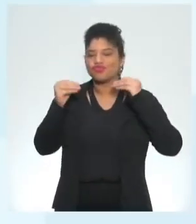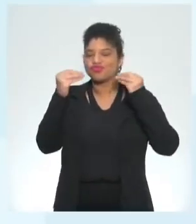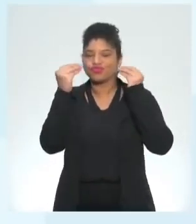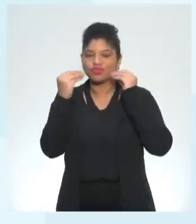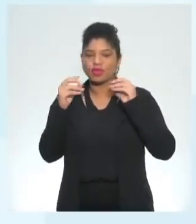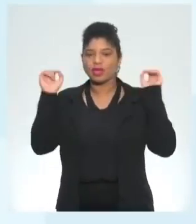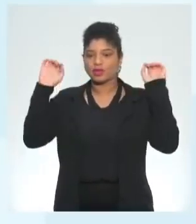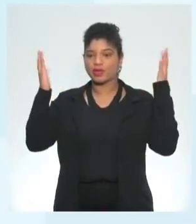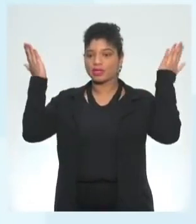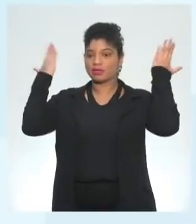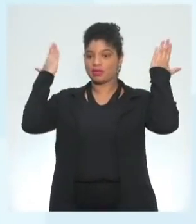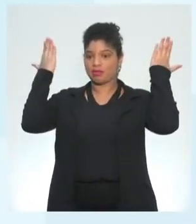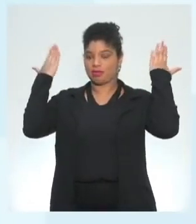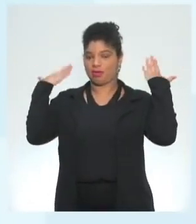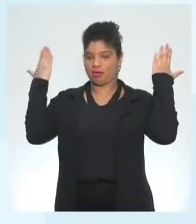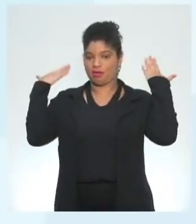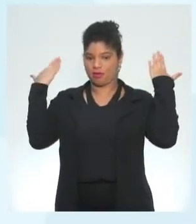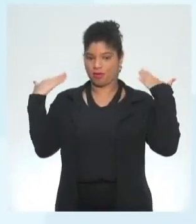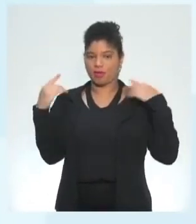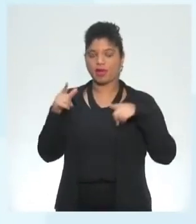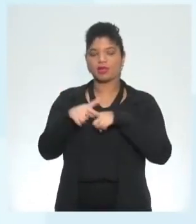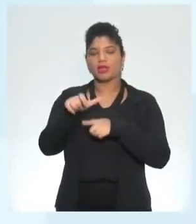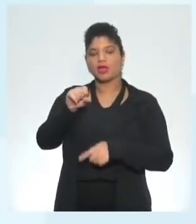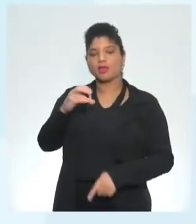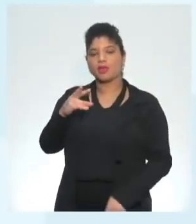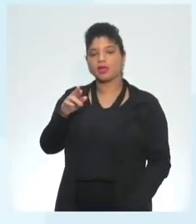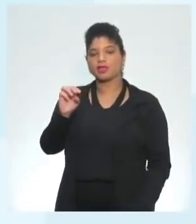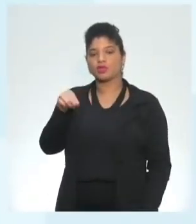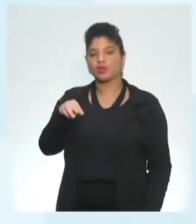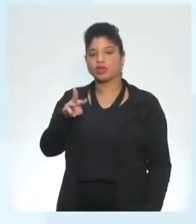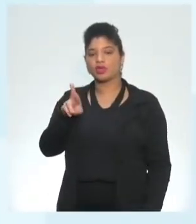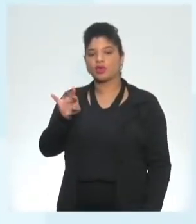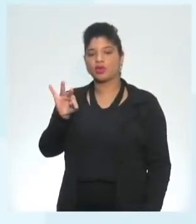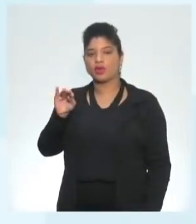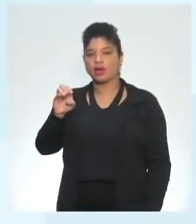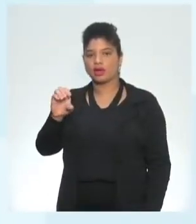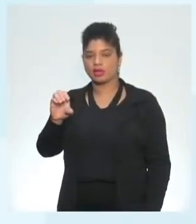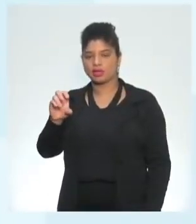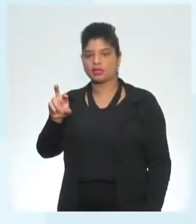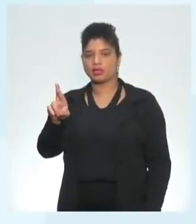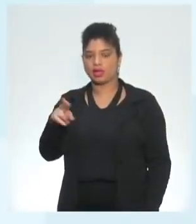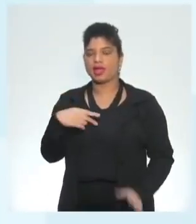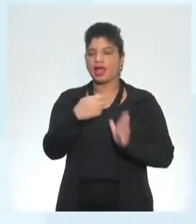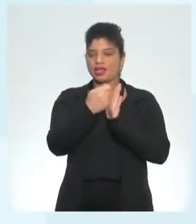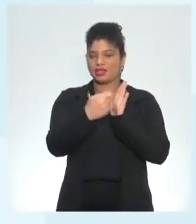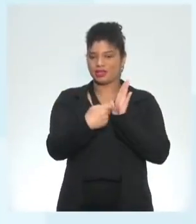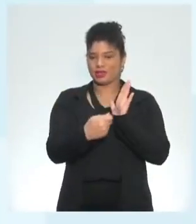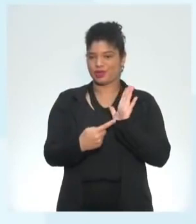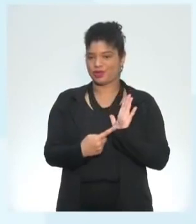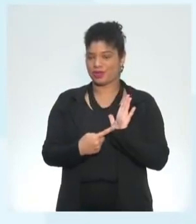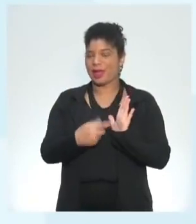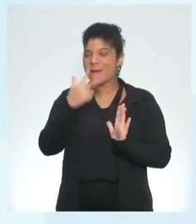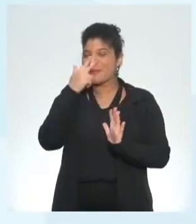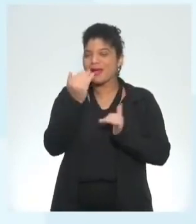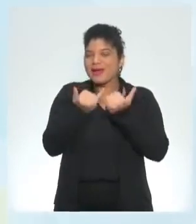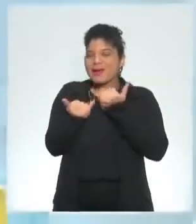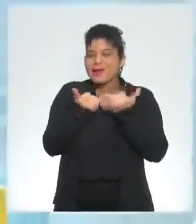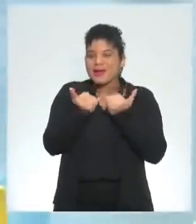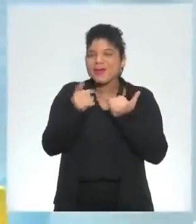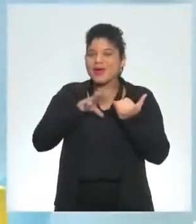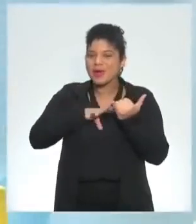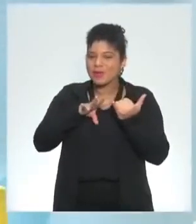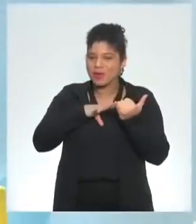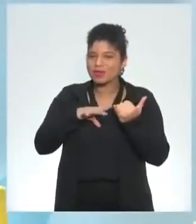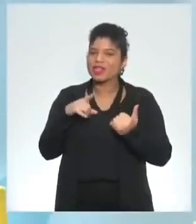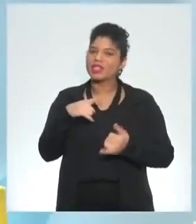scenery screenwriter skin writer então são palavras que são bem parecidas aí com o português tudo bem